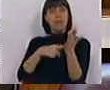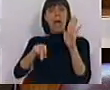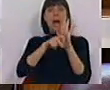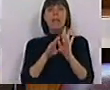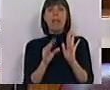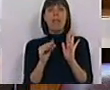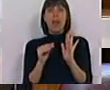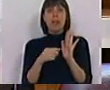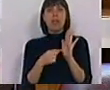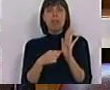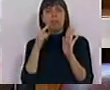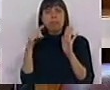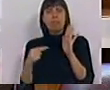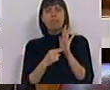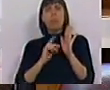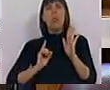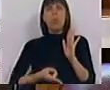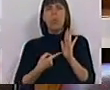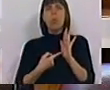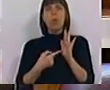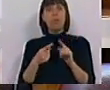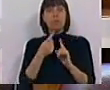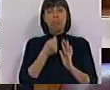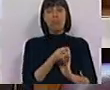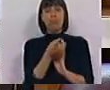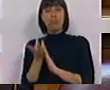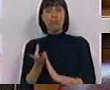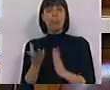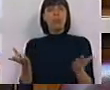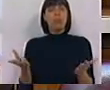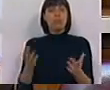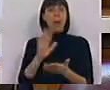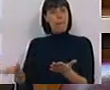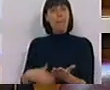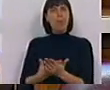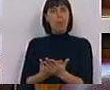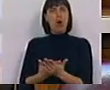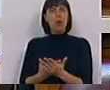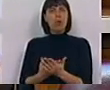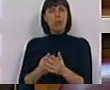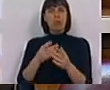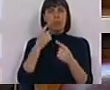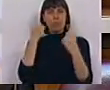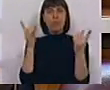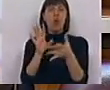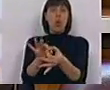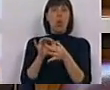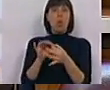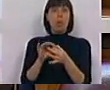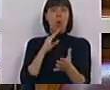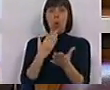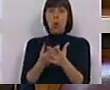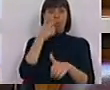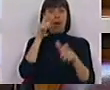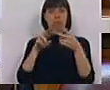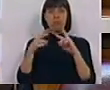artigo décimo, o que nós aqui encontramos é um conjunto de propostas, consultas, cooperações, o que não dá aos